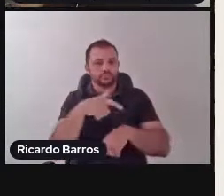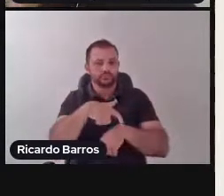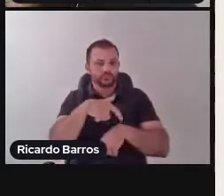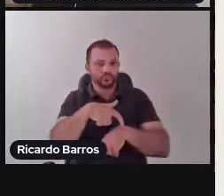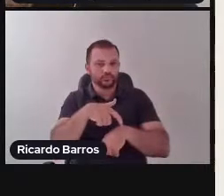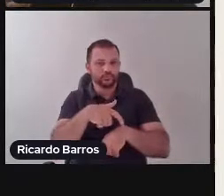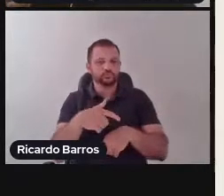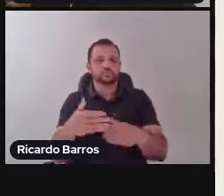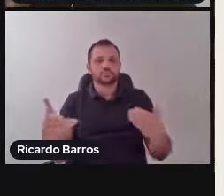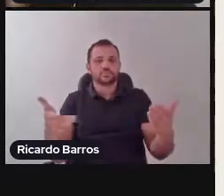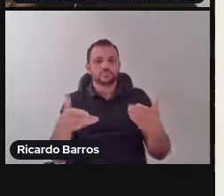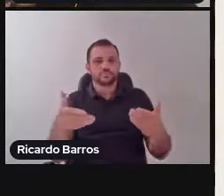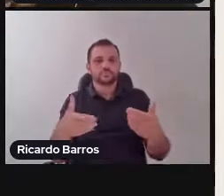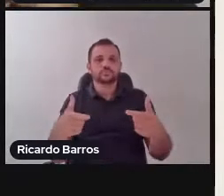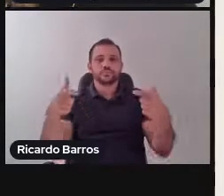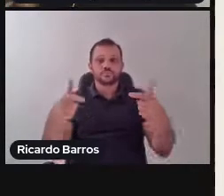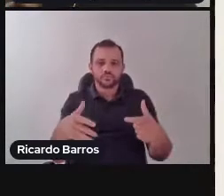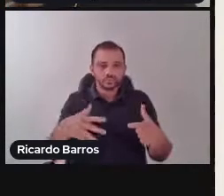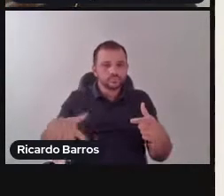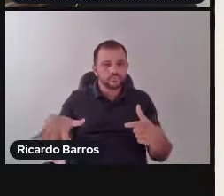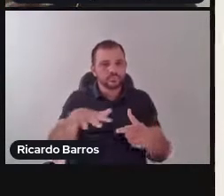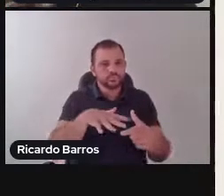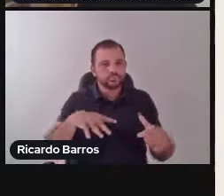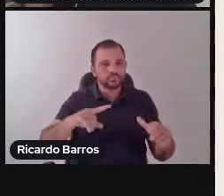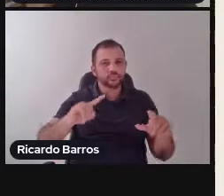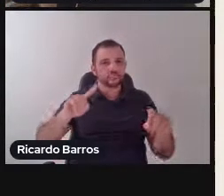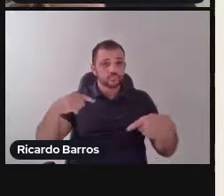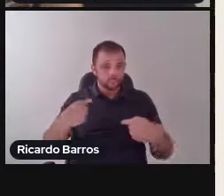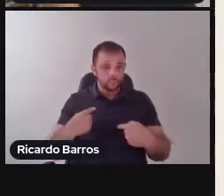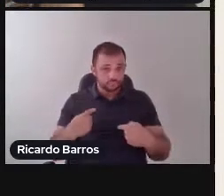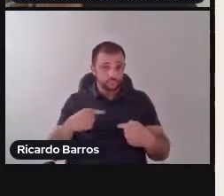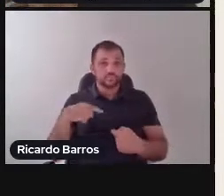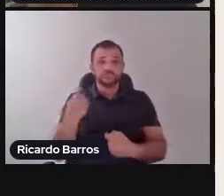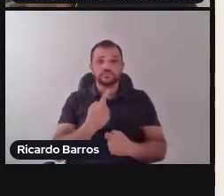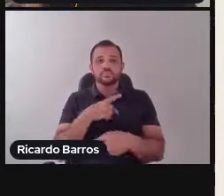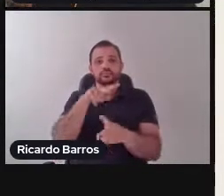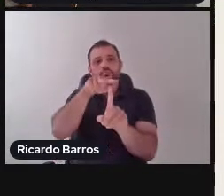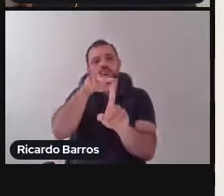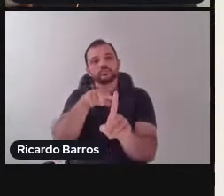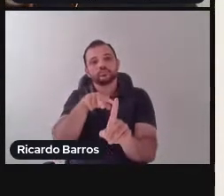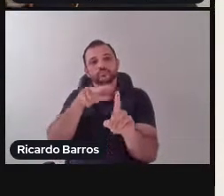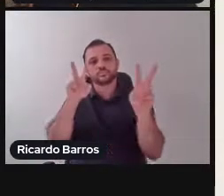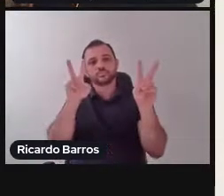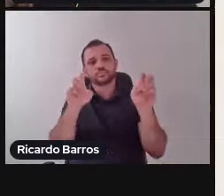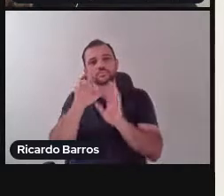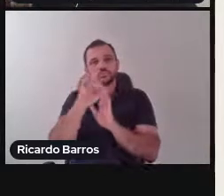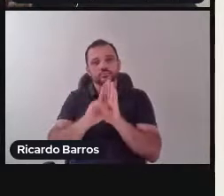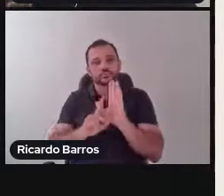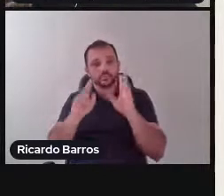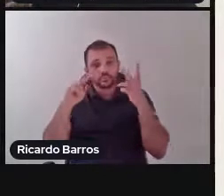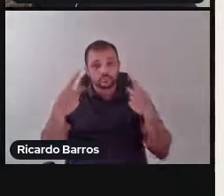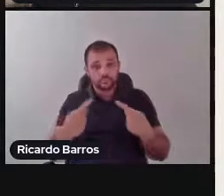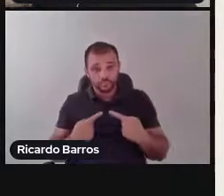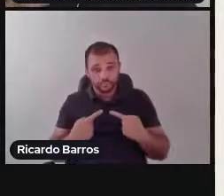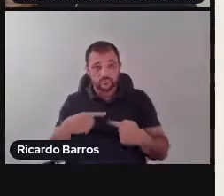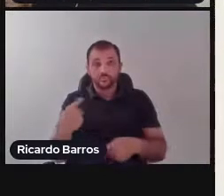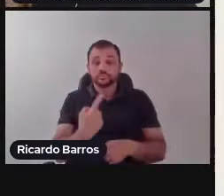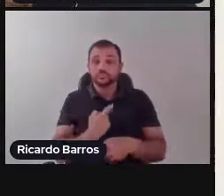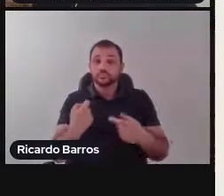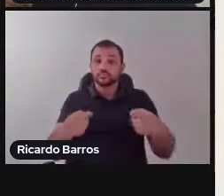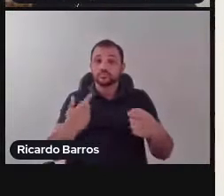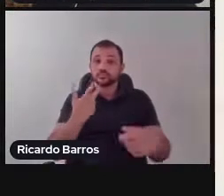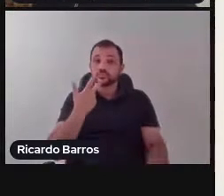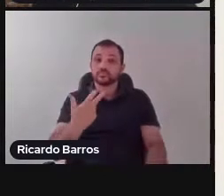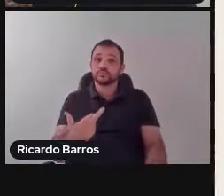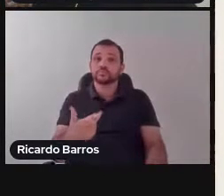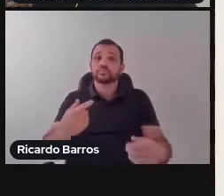interamericano de direitos humanos, claramente, sem embargo, sem novidade, sem se eximir da necessária afirmação dos